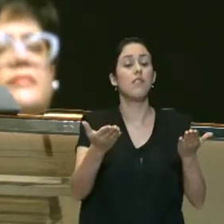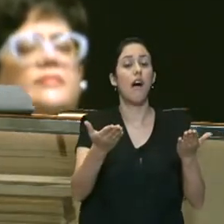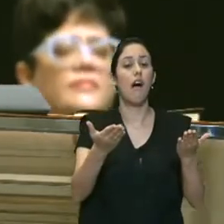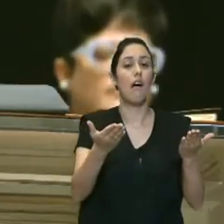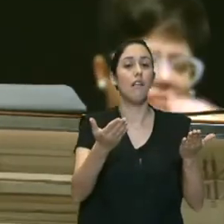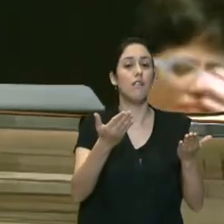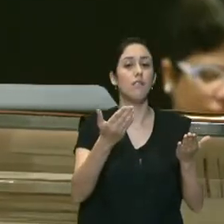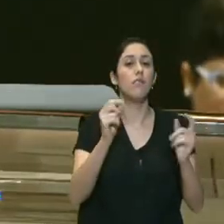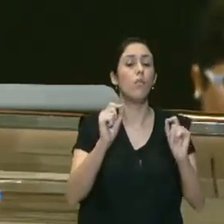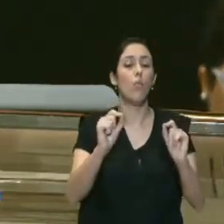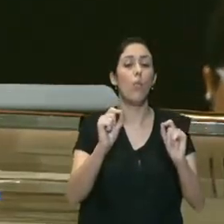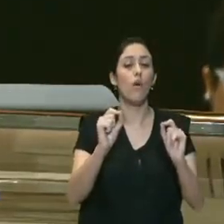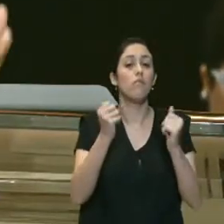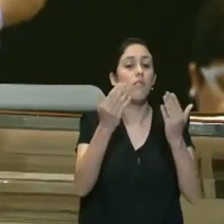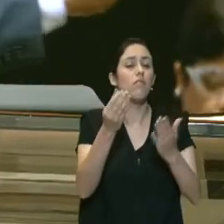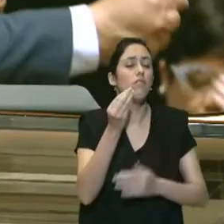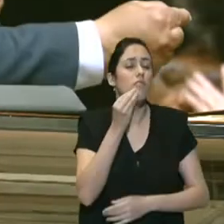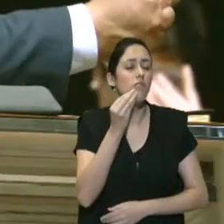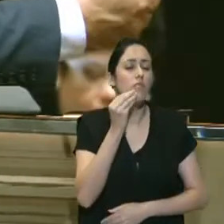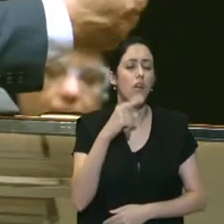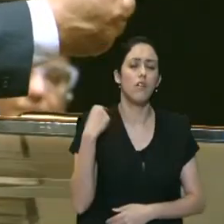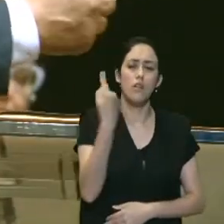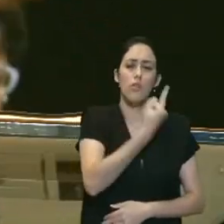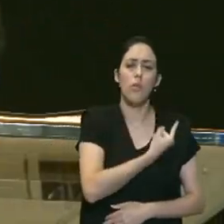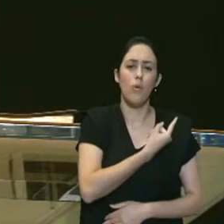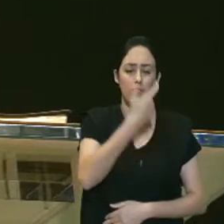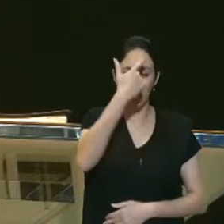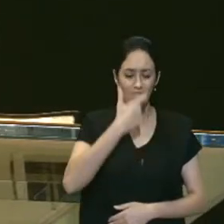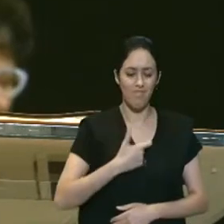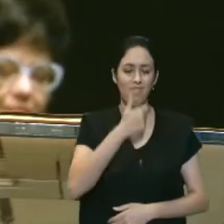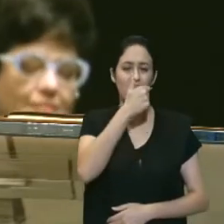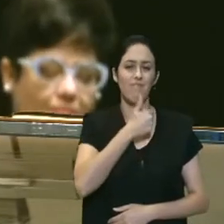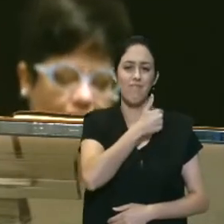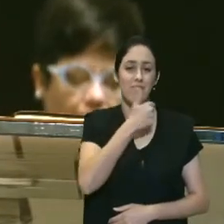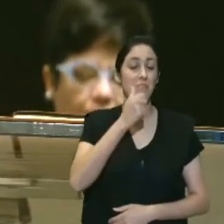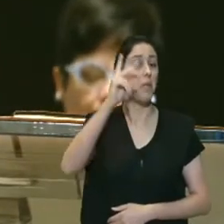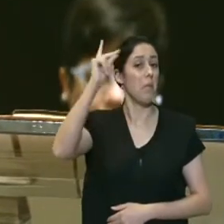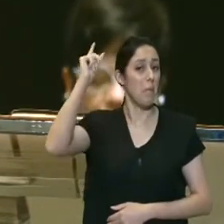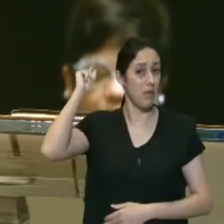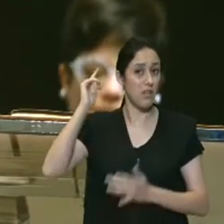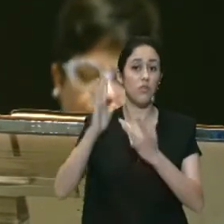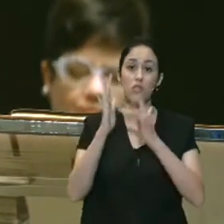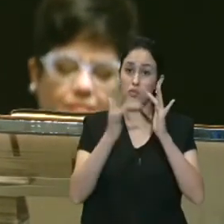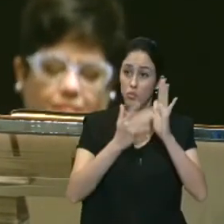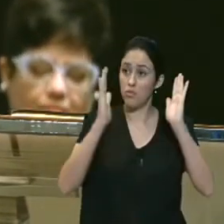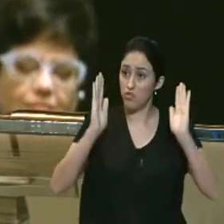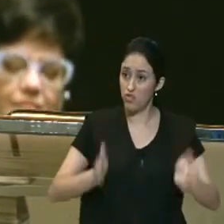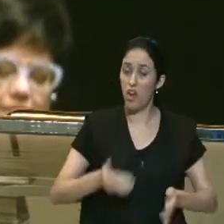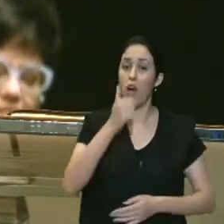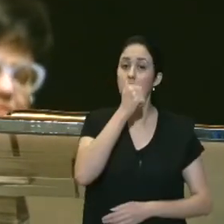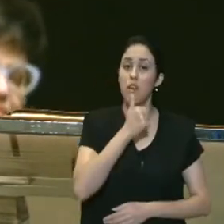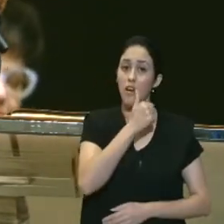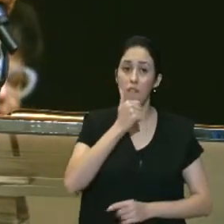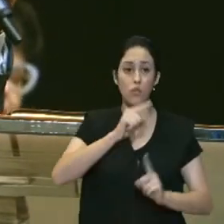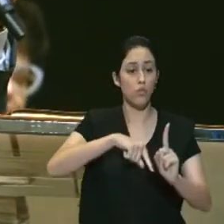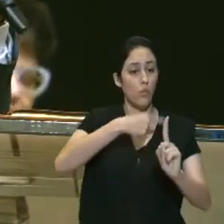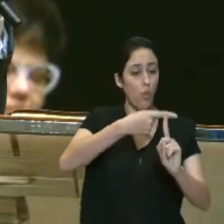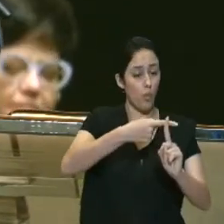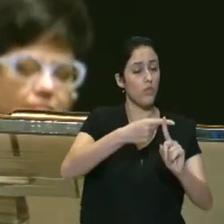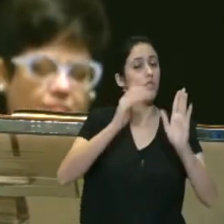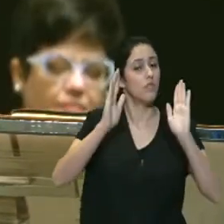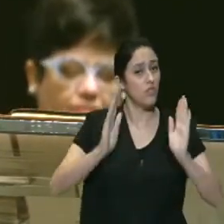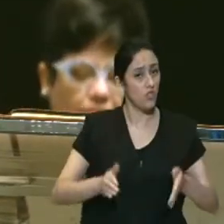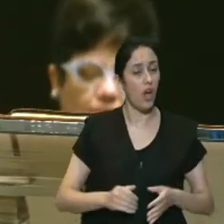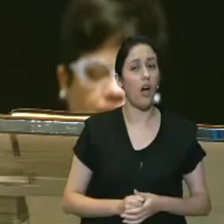sacrifícios vivos esse sacrifício de Jesus aconteceu lá naquela cruz ele sim deu a sua